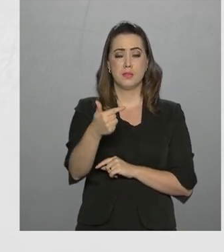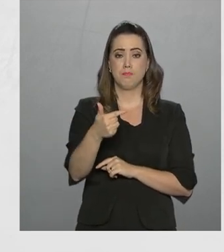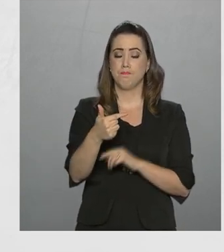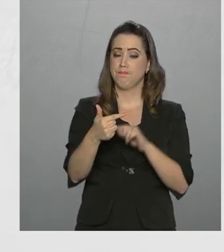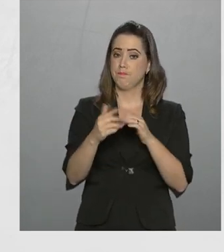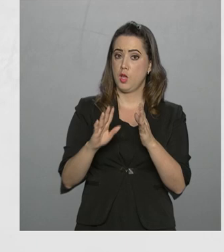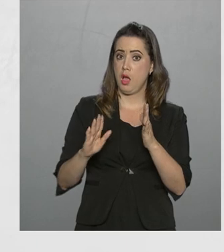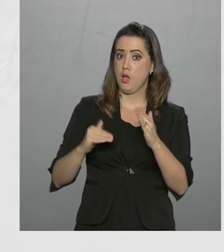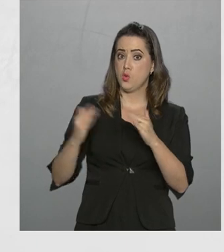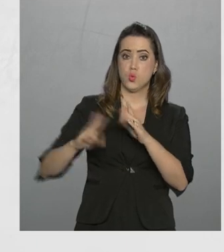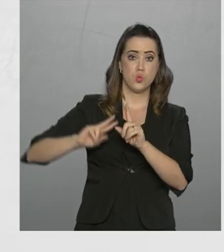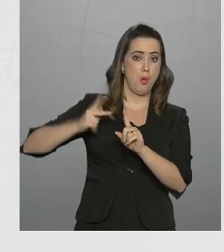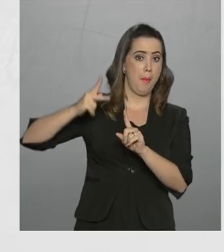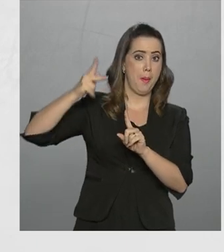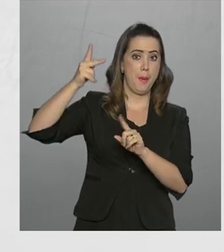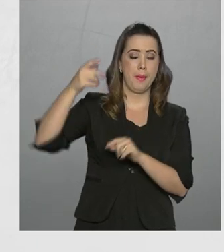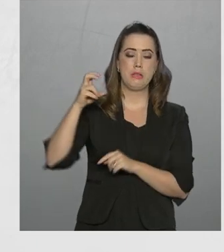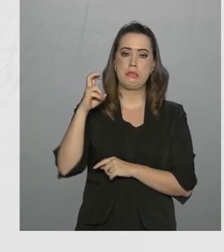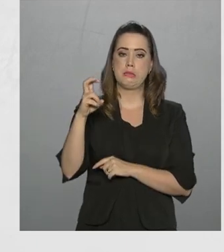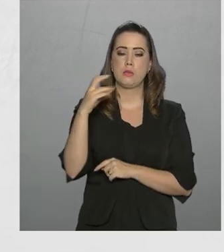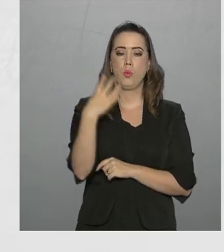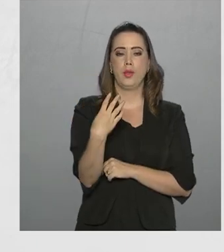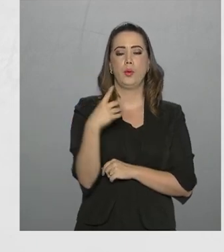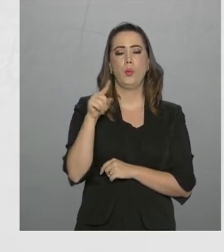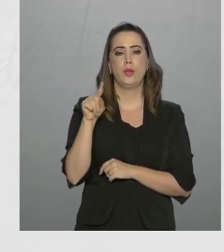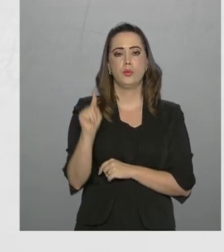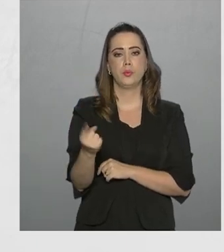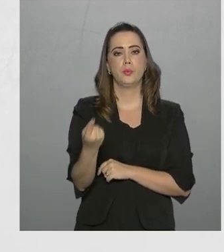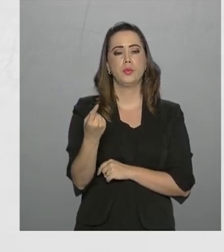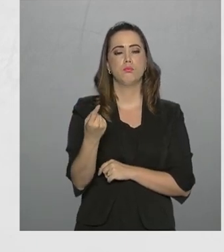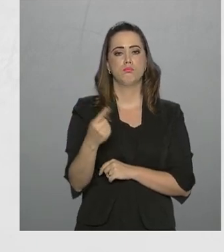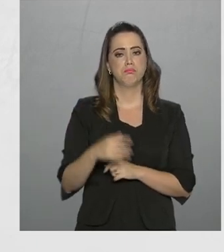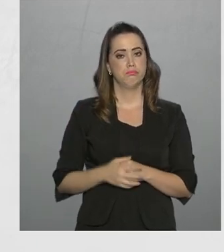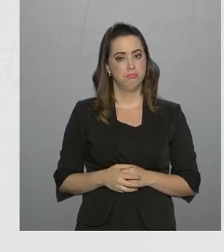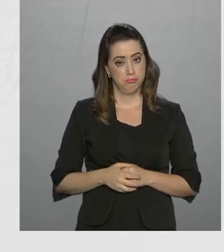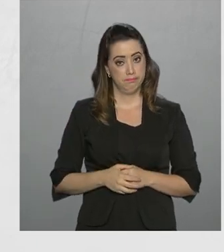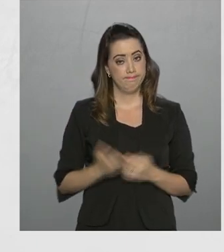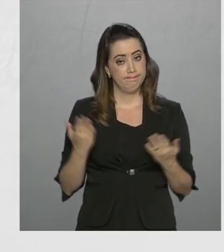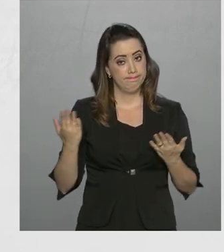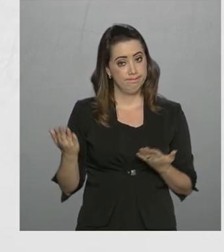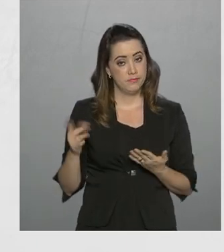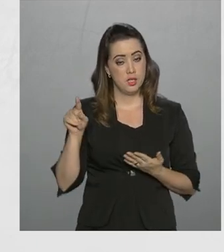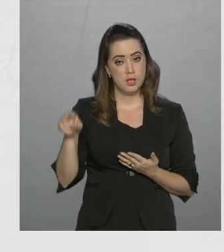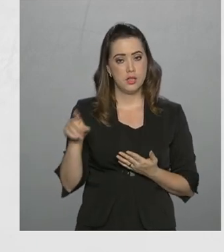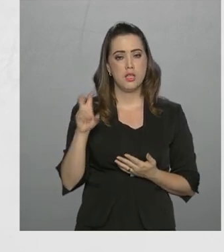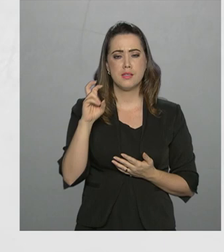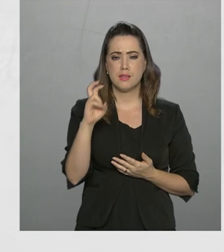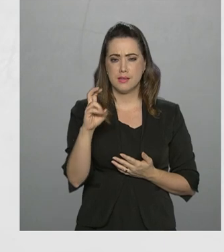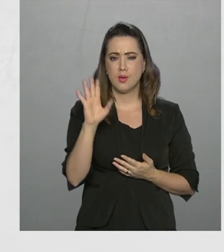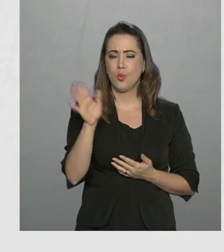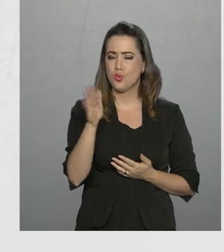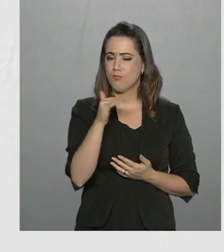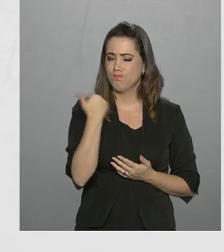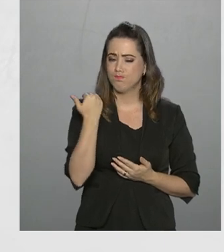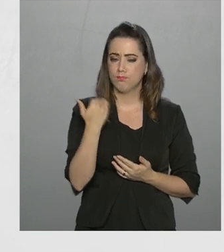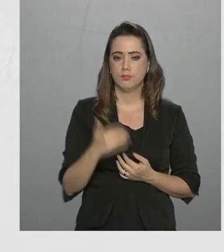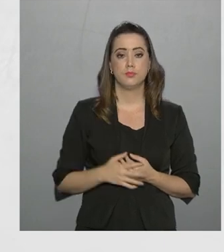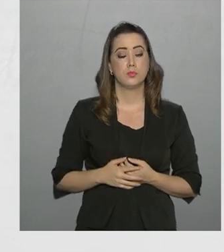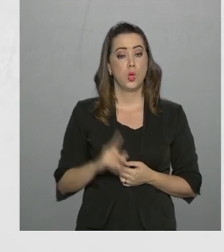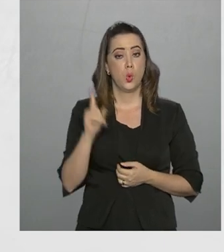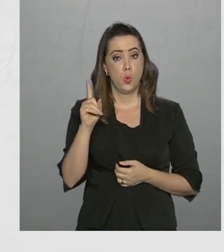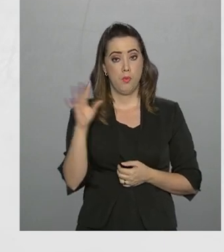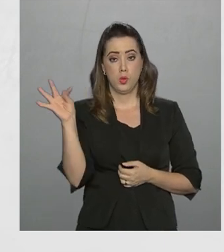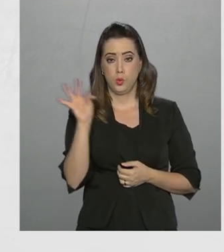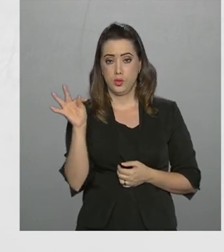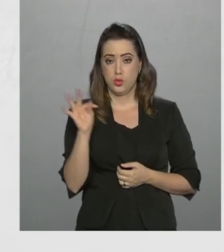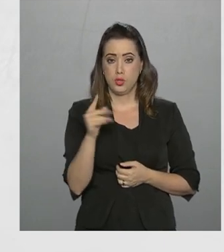para 54.777. Destes, cinco acabaram em morte. Uma